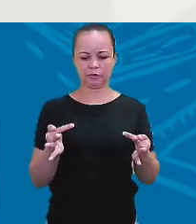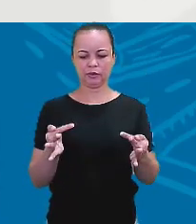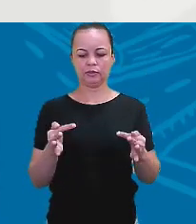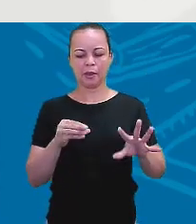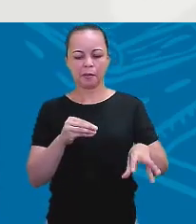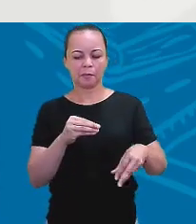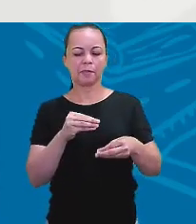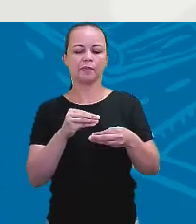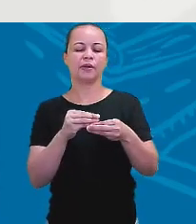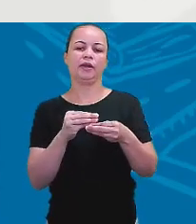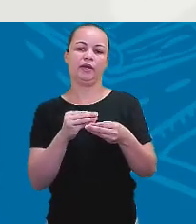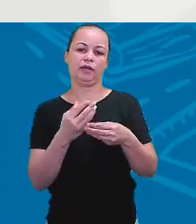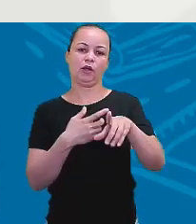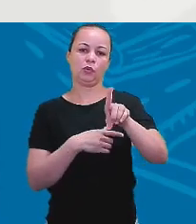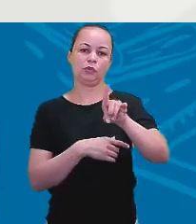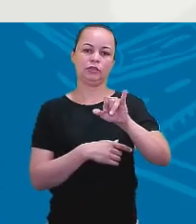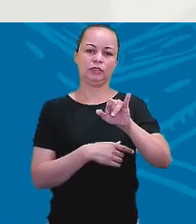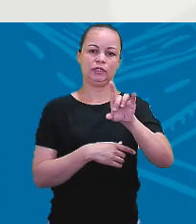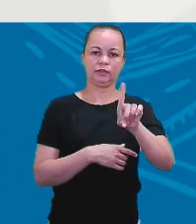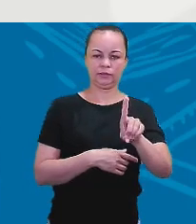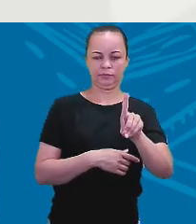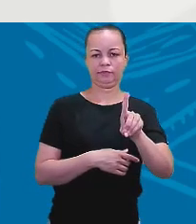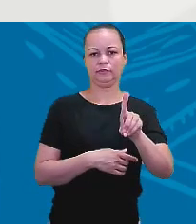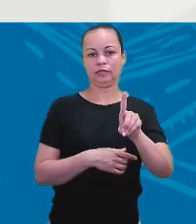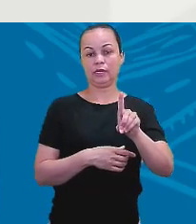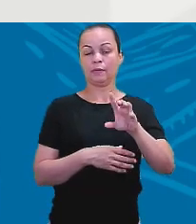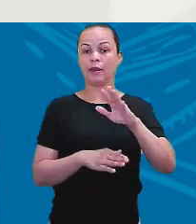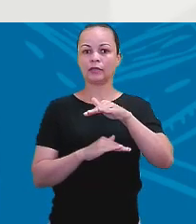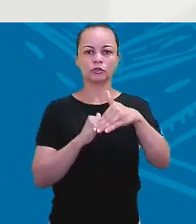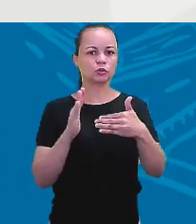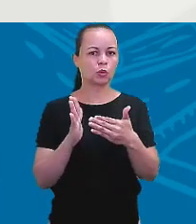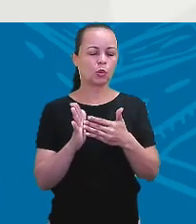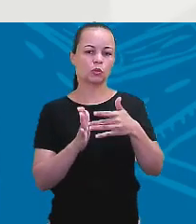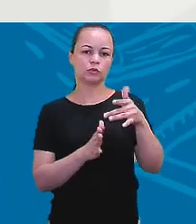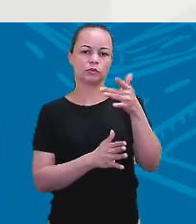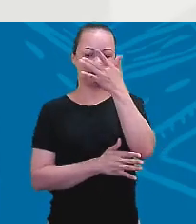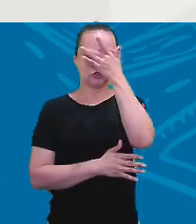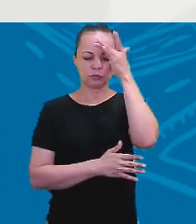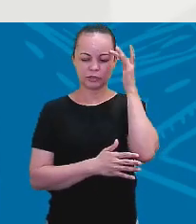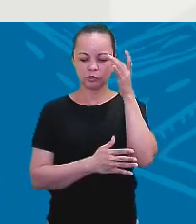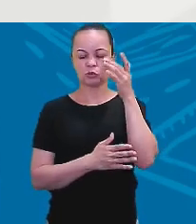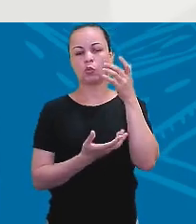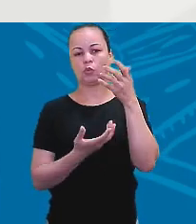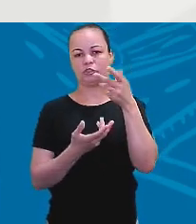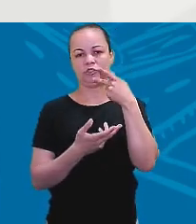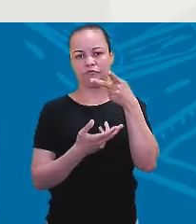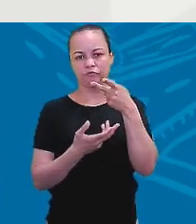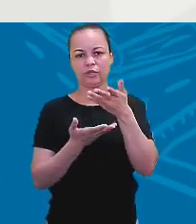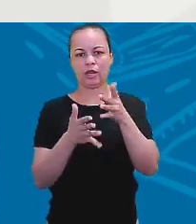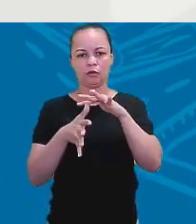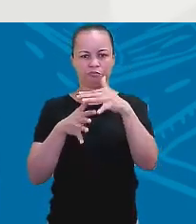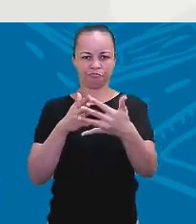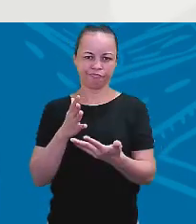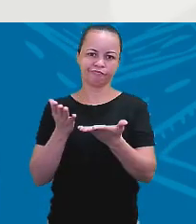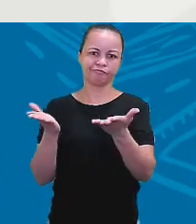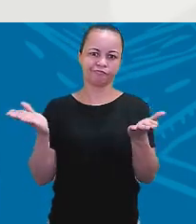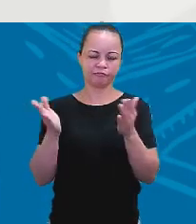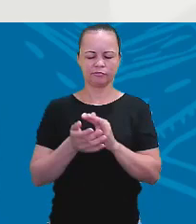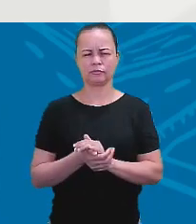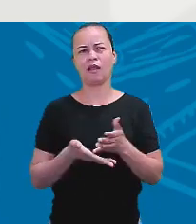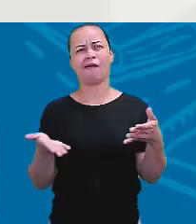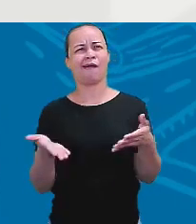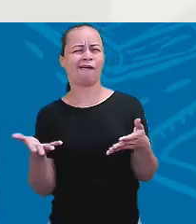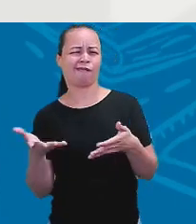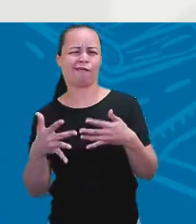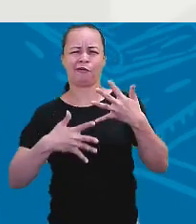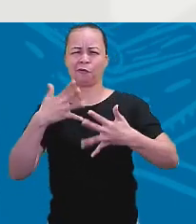auxiliar did para todas as pessoas do discurso. Pronto, agora complicou, foi tudo. Quem são